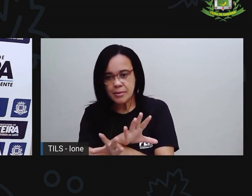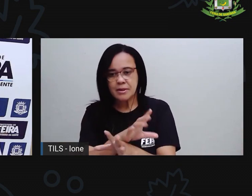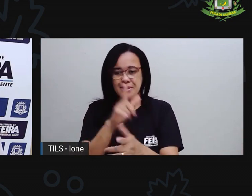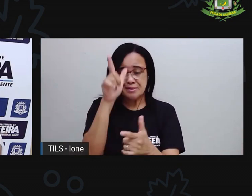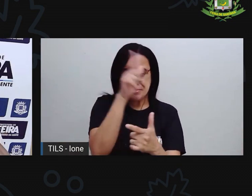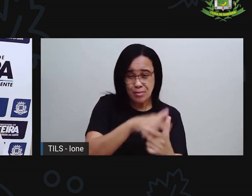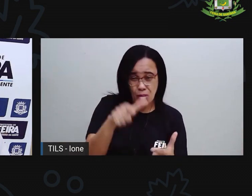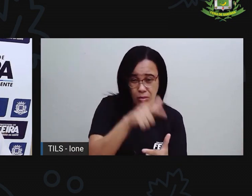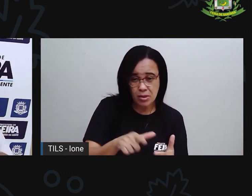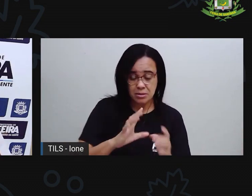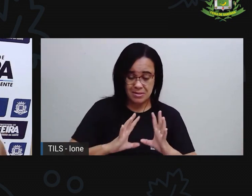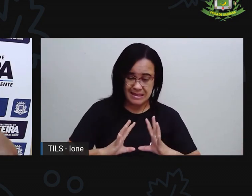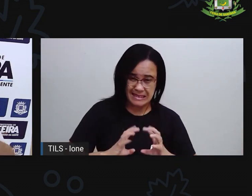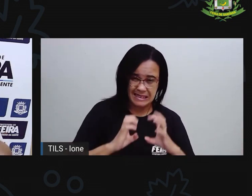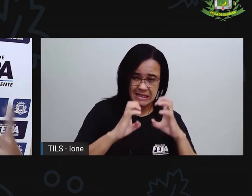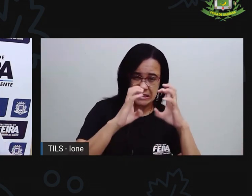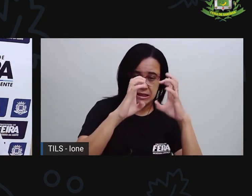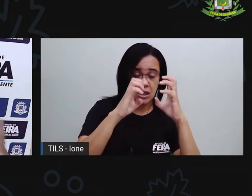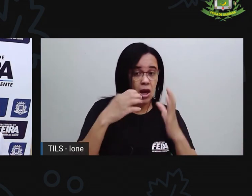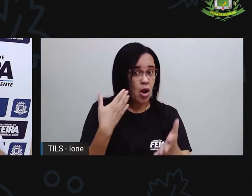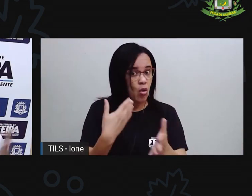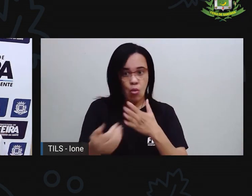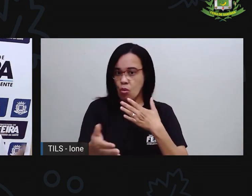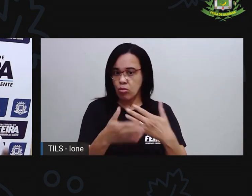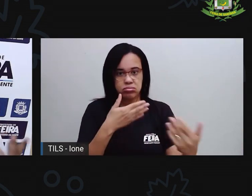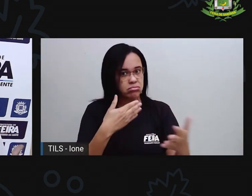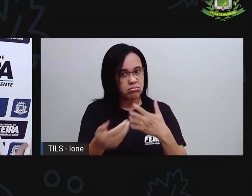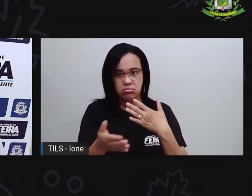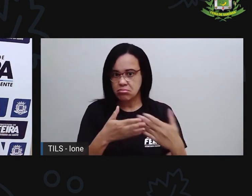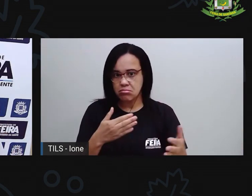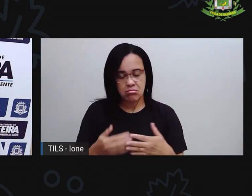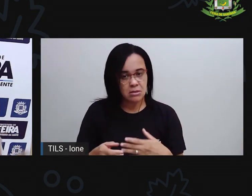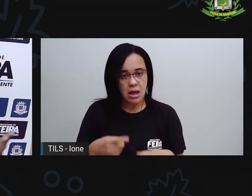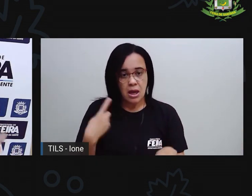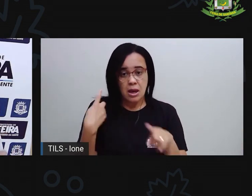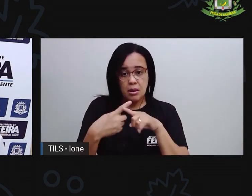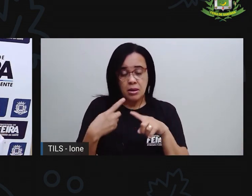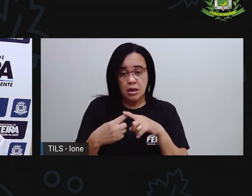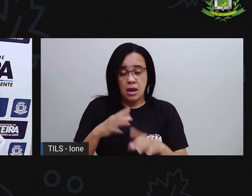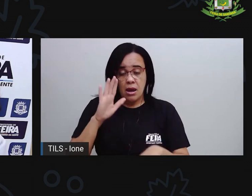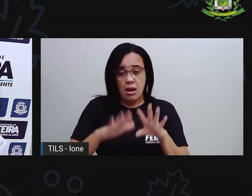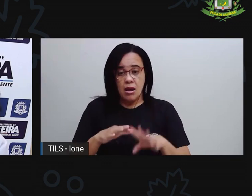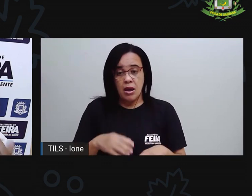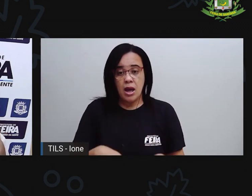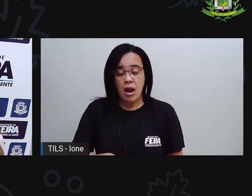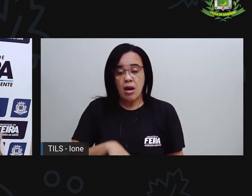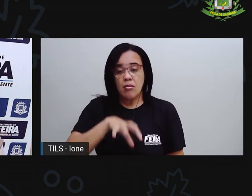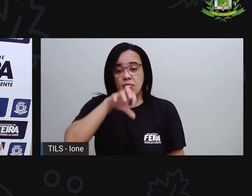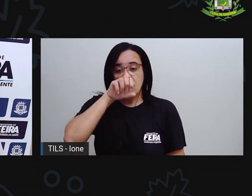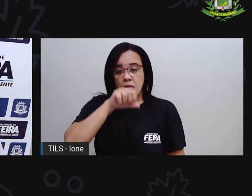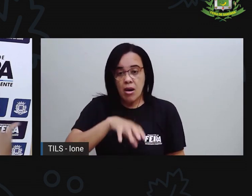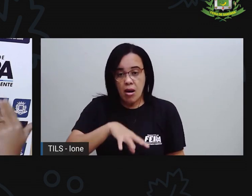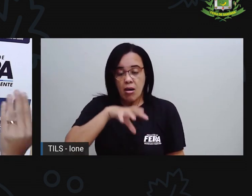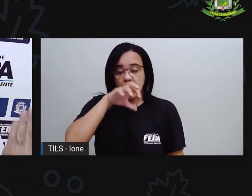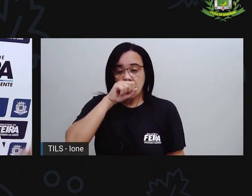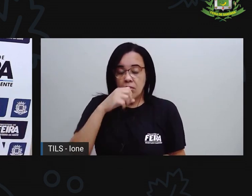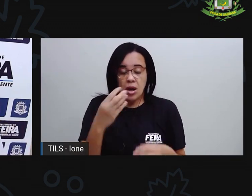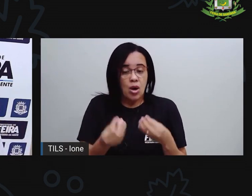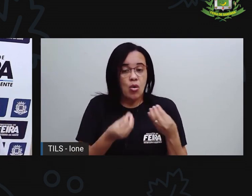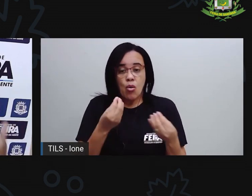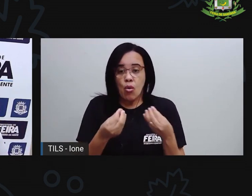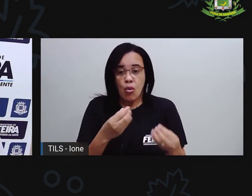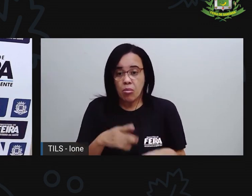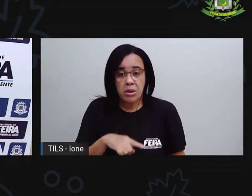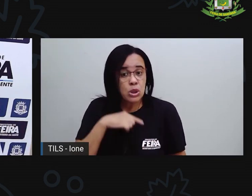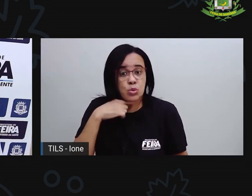vermelho, né? Eu fico assim, ó, sem conseguir respirar direito. E aí, no emocionário, você já vê como é que você